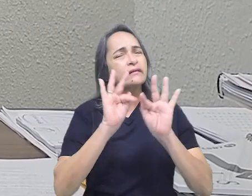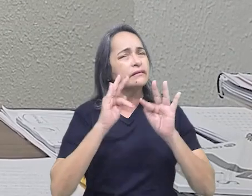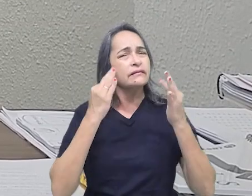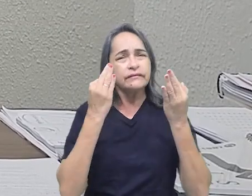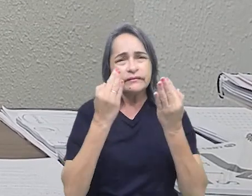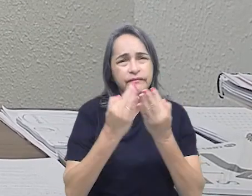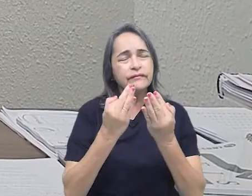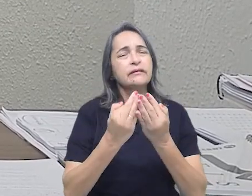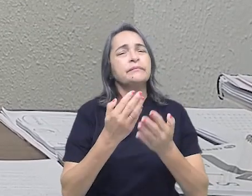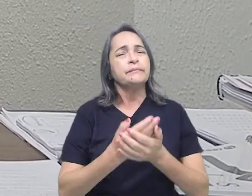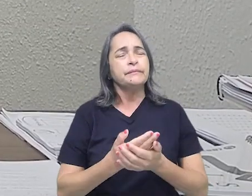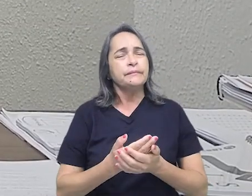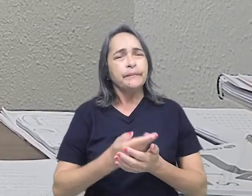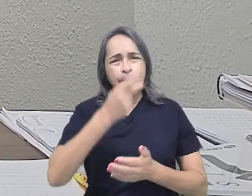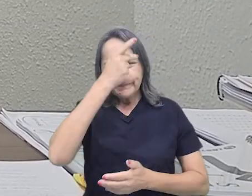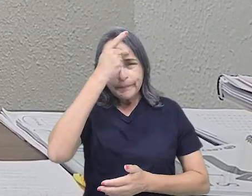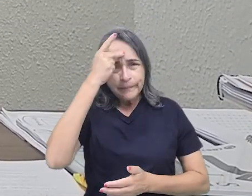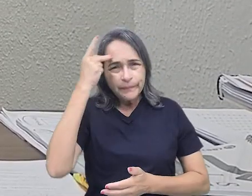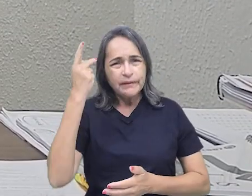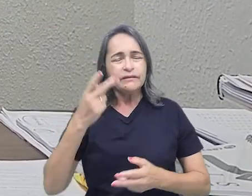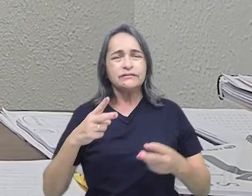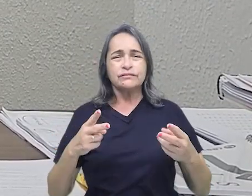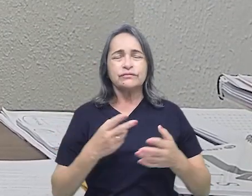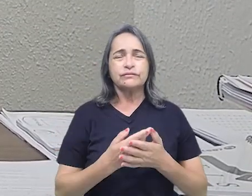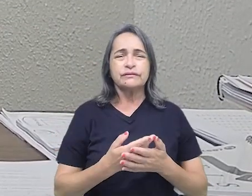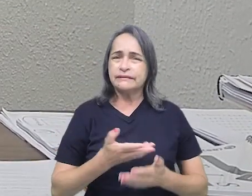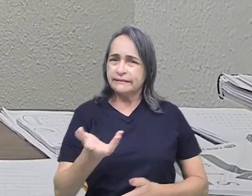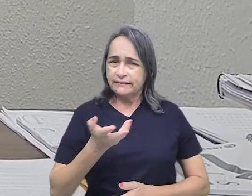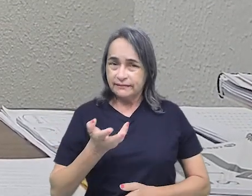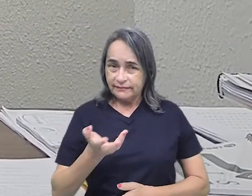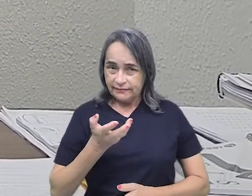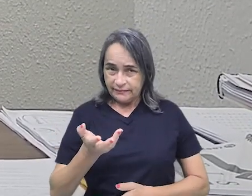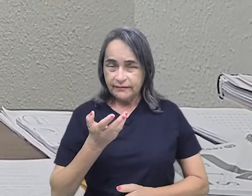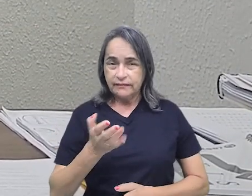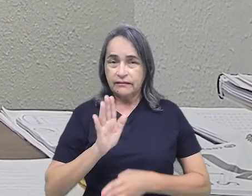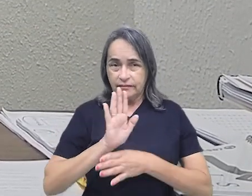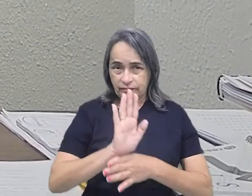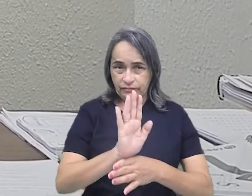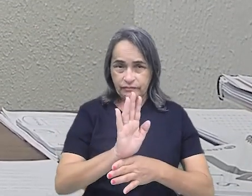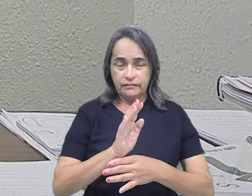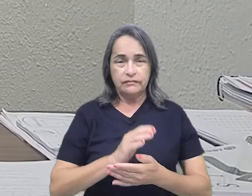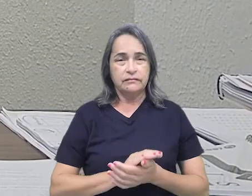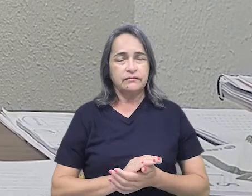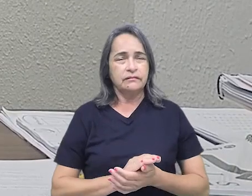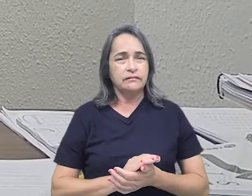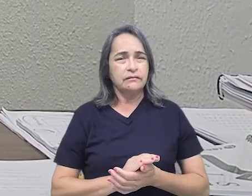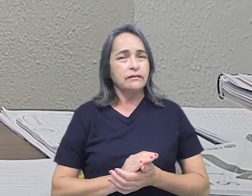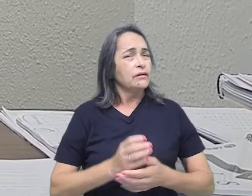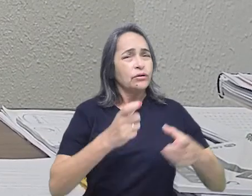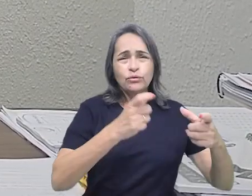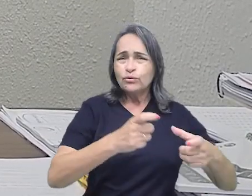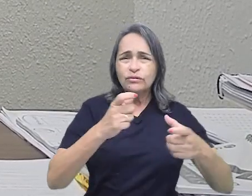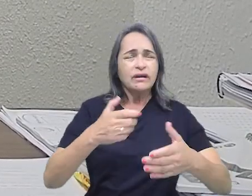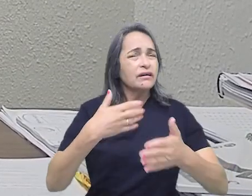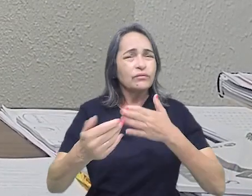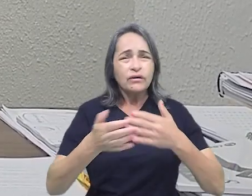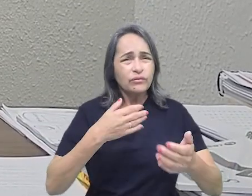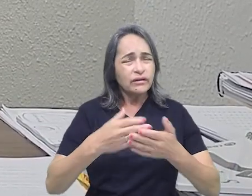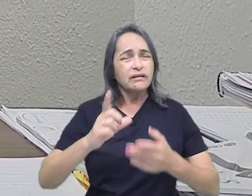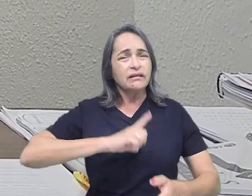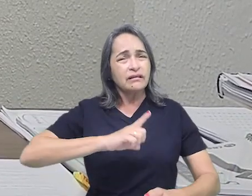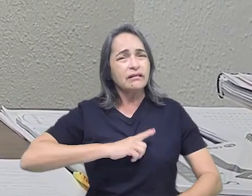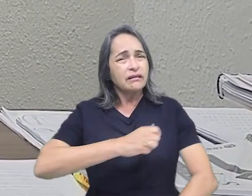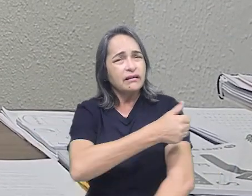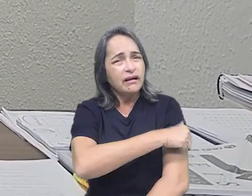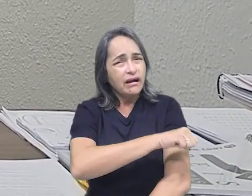famílias, dos interessados, das pessoas que querem colaborar. Onde você souber que tem um aluno que